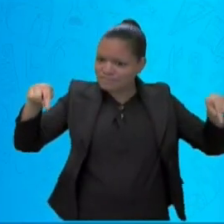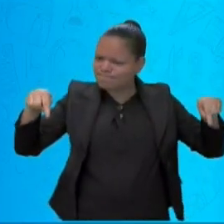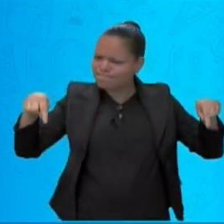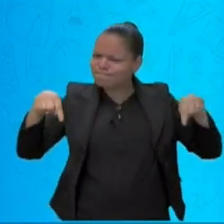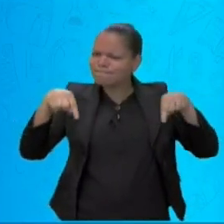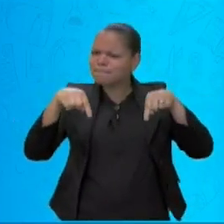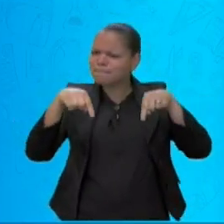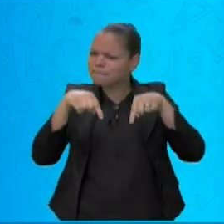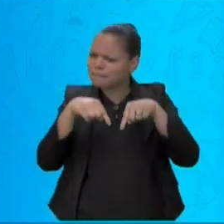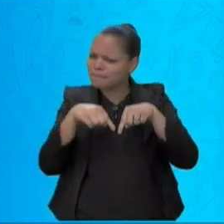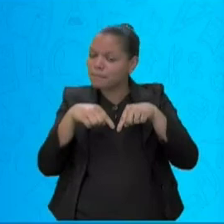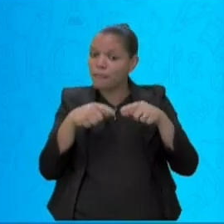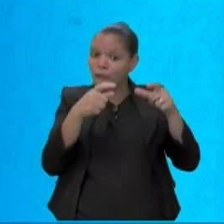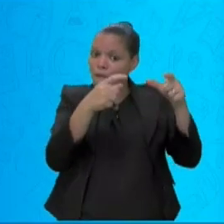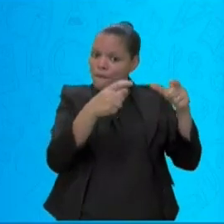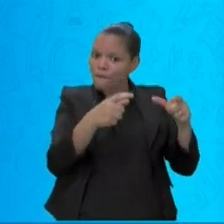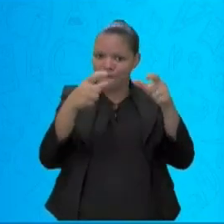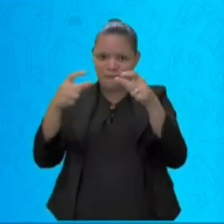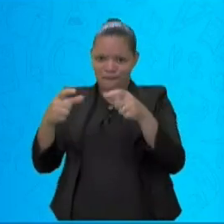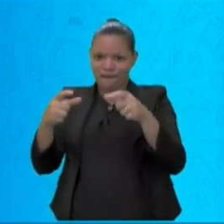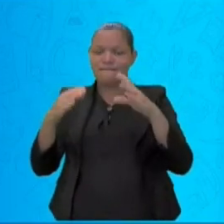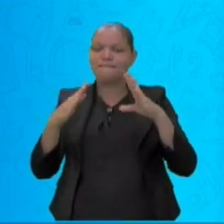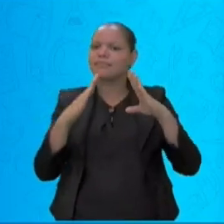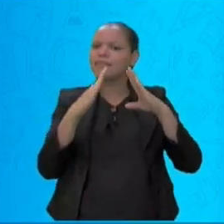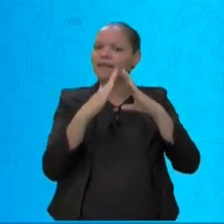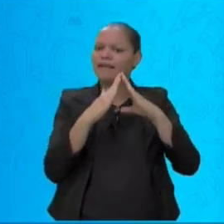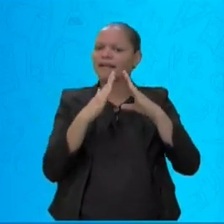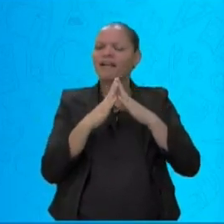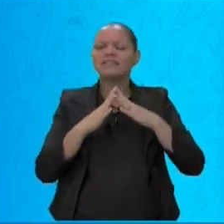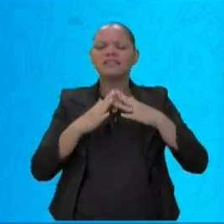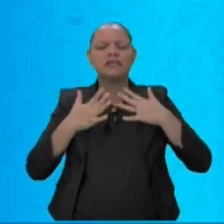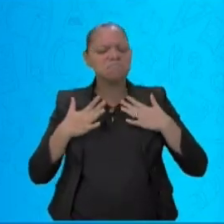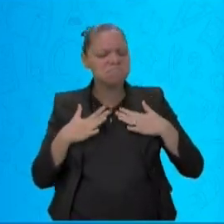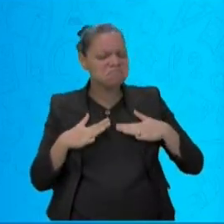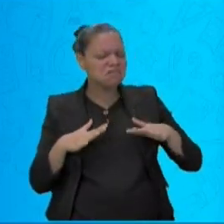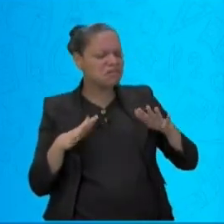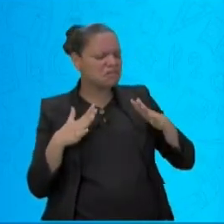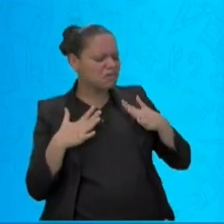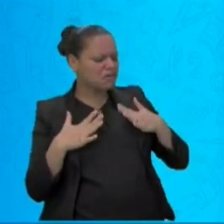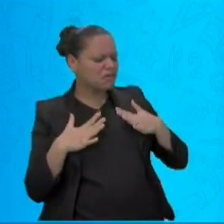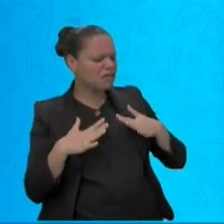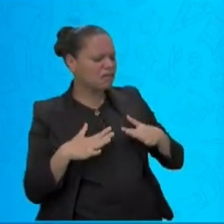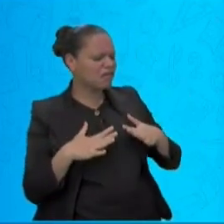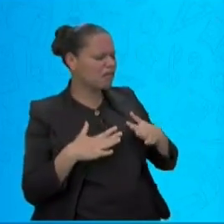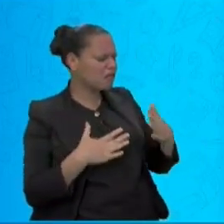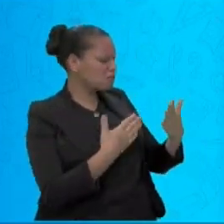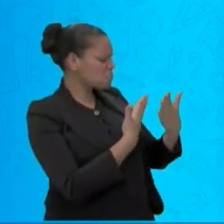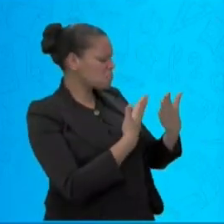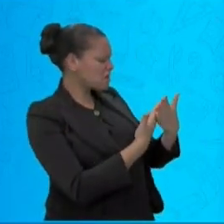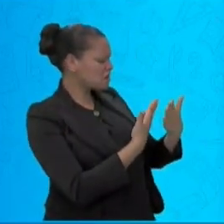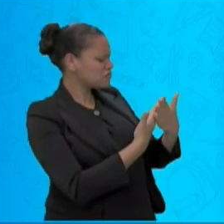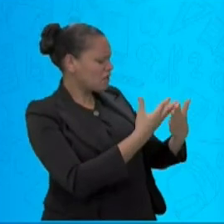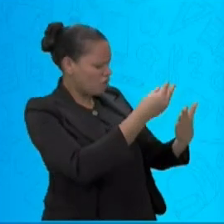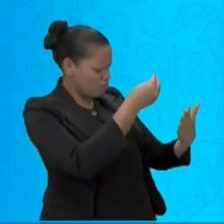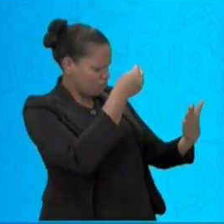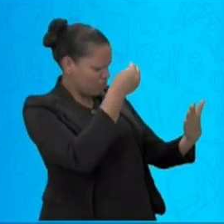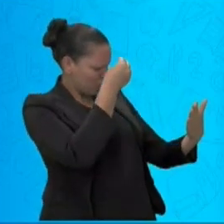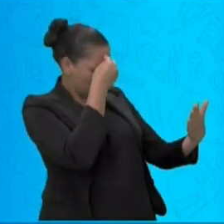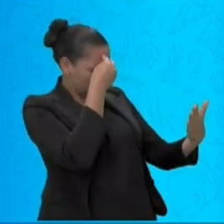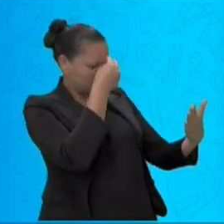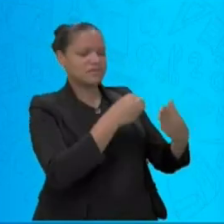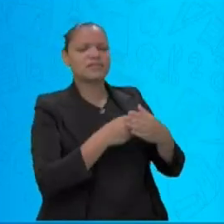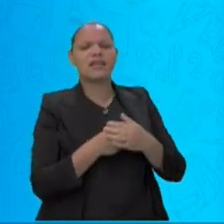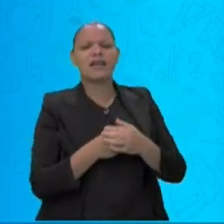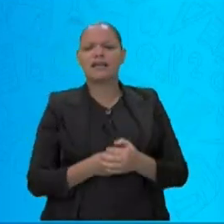procure sempre um lugar agradável para você se concentrar nos estudos. Os horários de estudo e lazer.